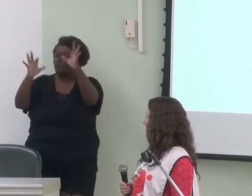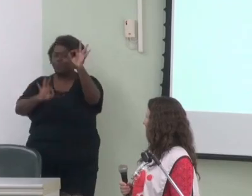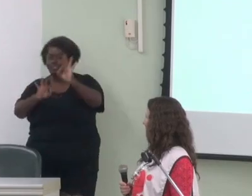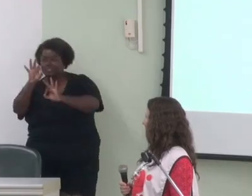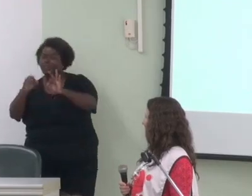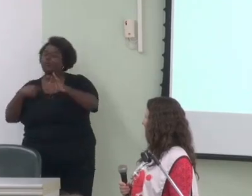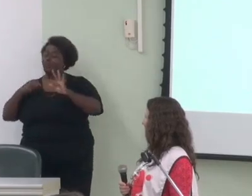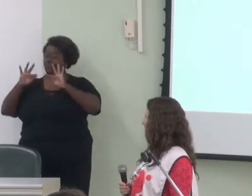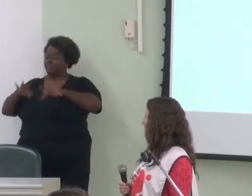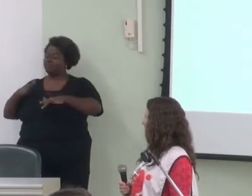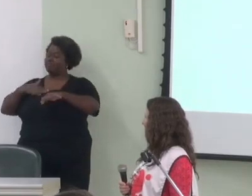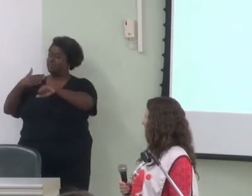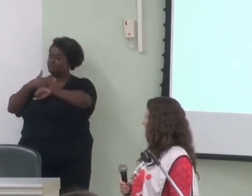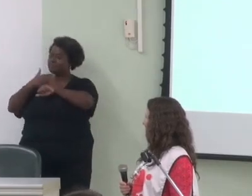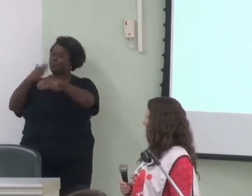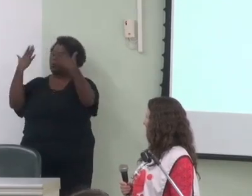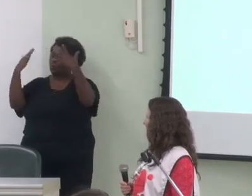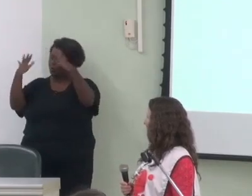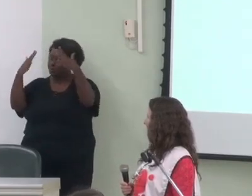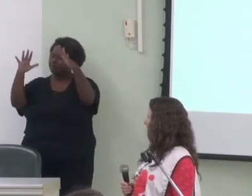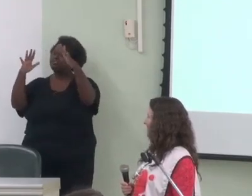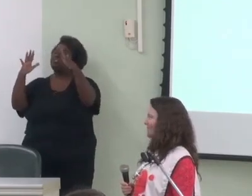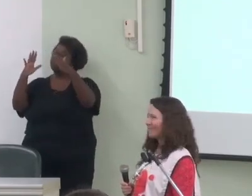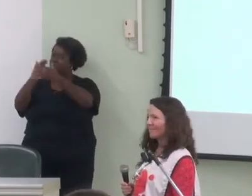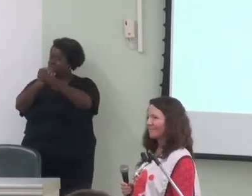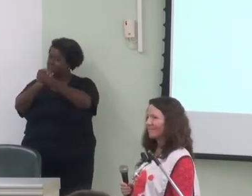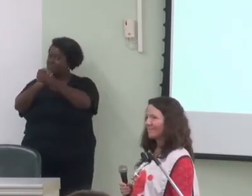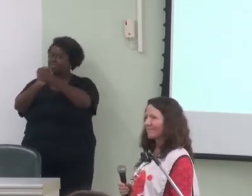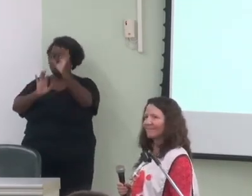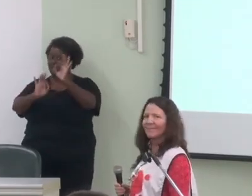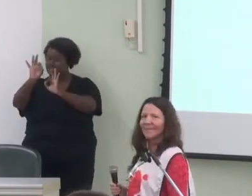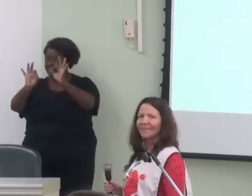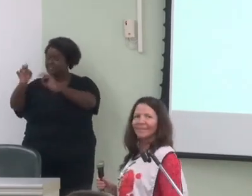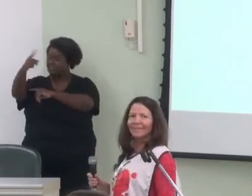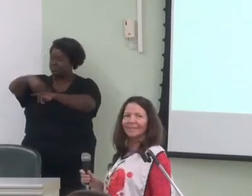a minha participação elogiando de novo a organização de vocês. Obrigada, Lívia.